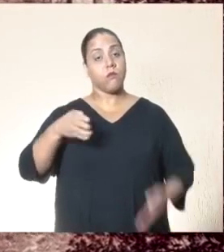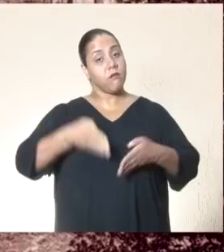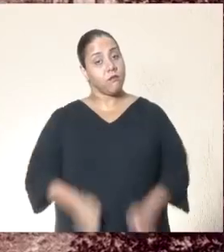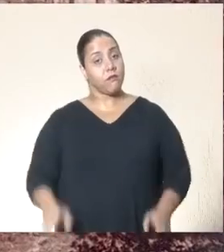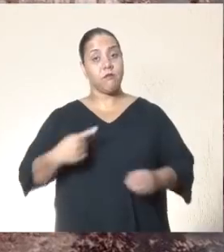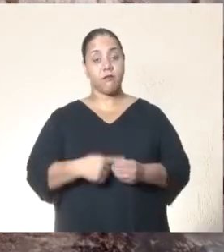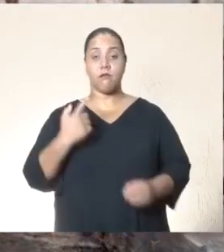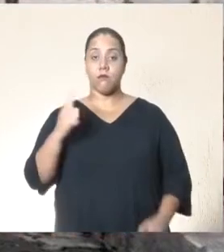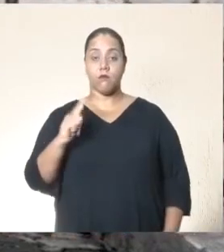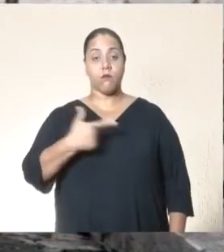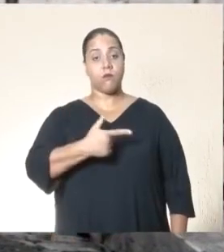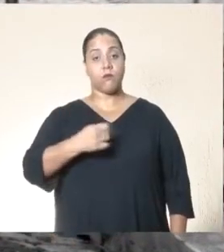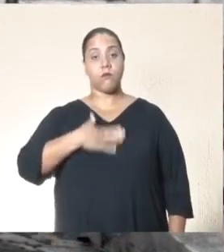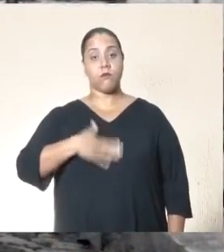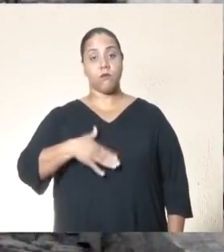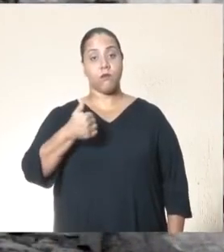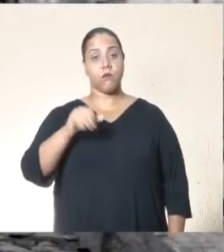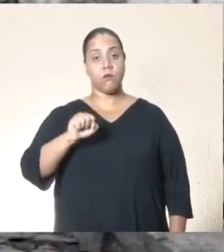agosto de 1889.